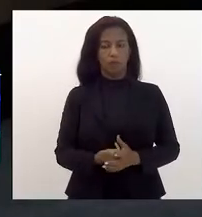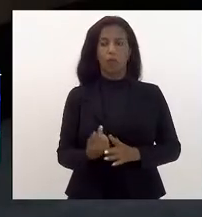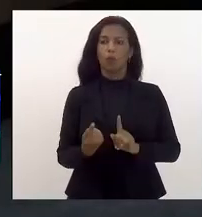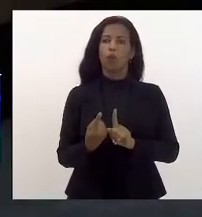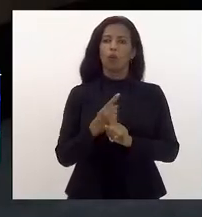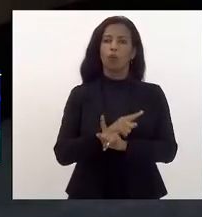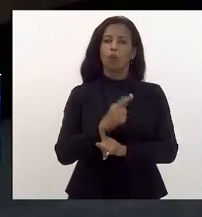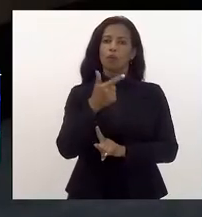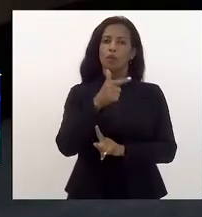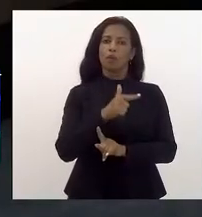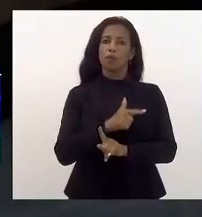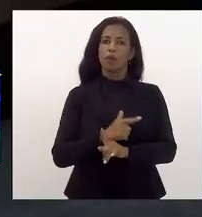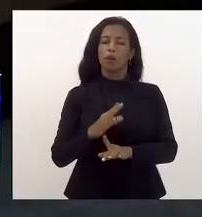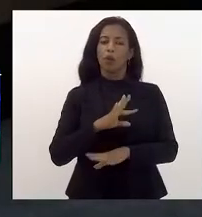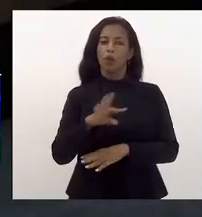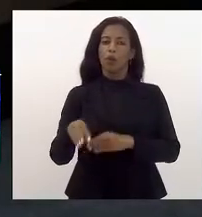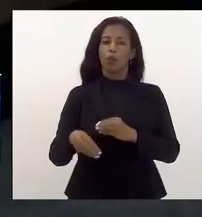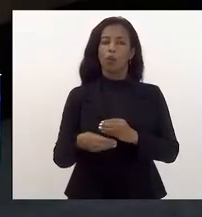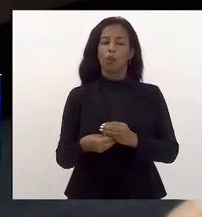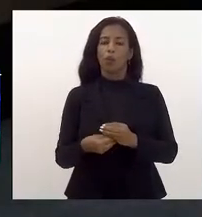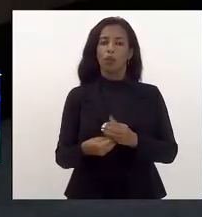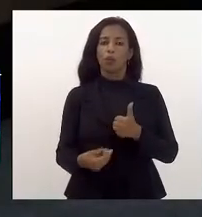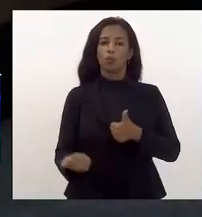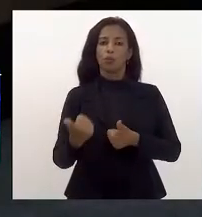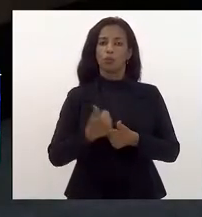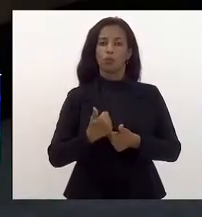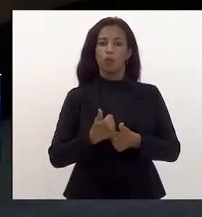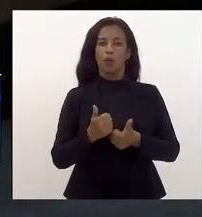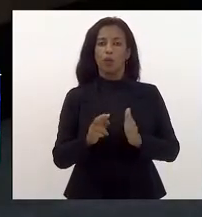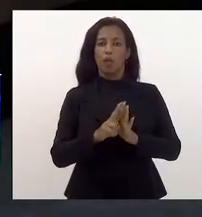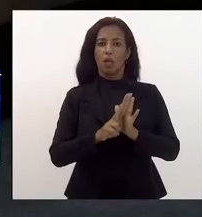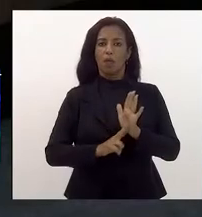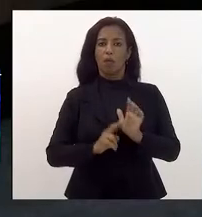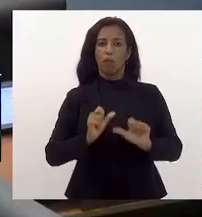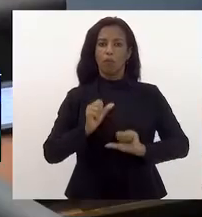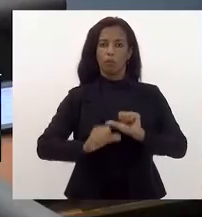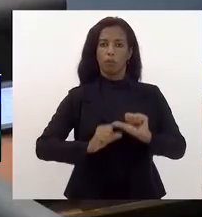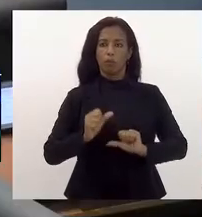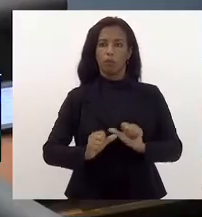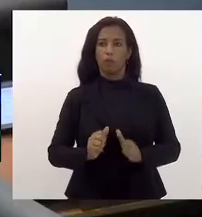contrárias as demais emendas, concluindo por substitutivo, pedindo forma final de redação.